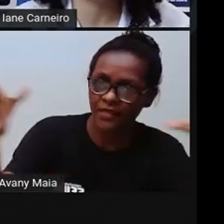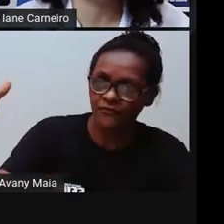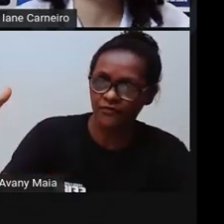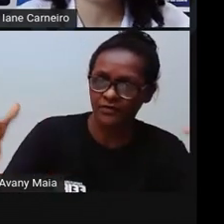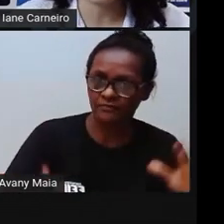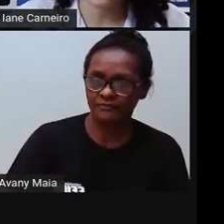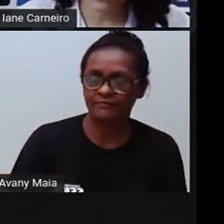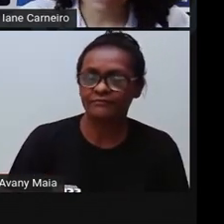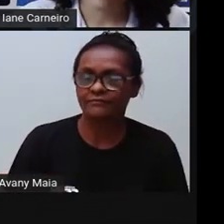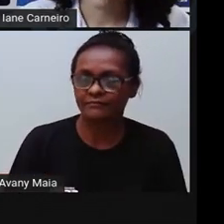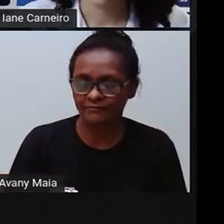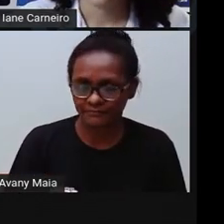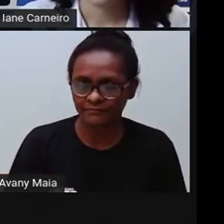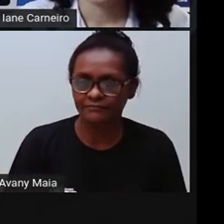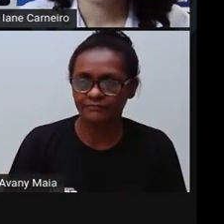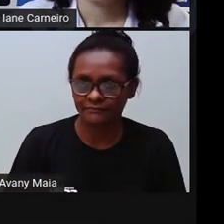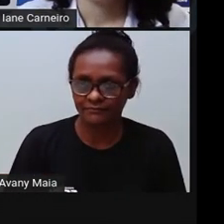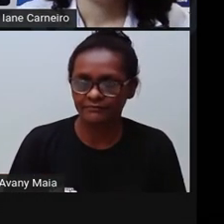garantida, certo?